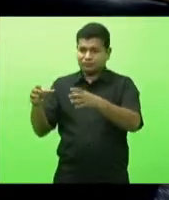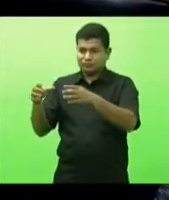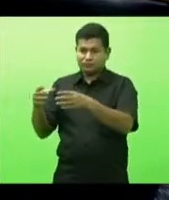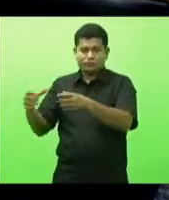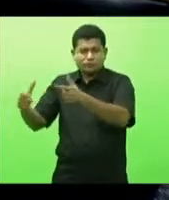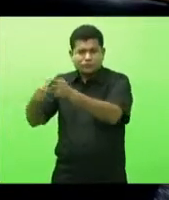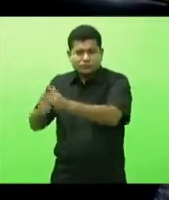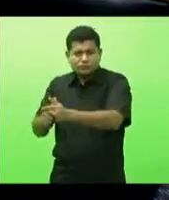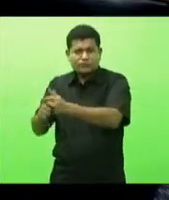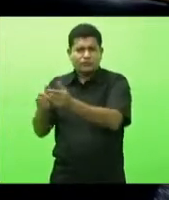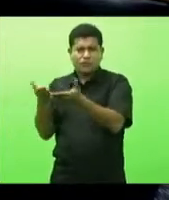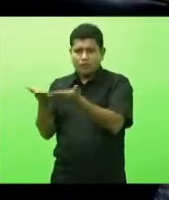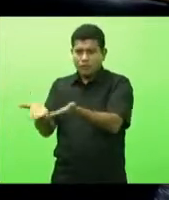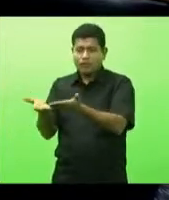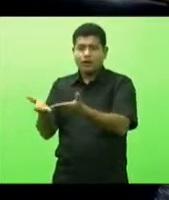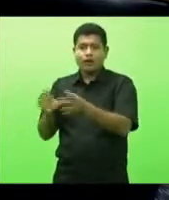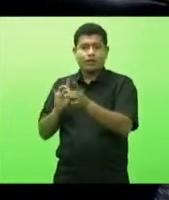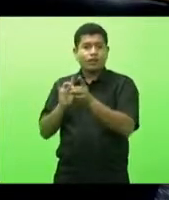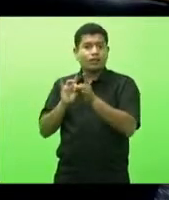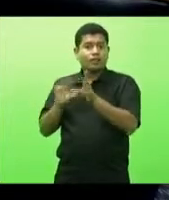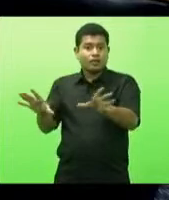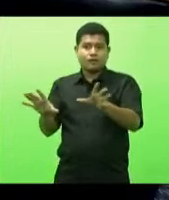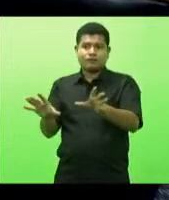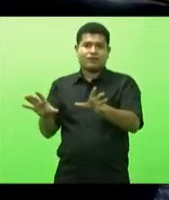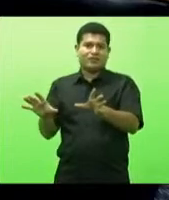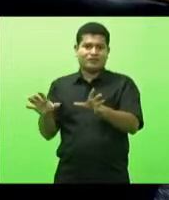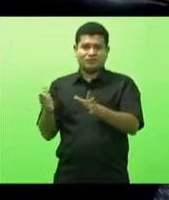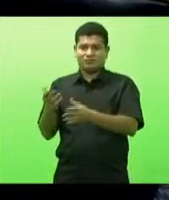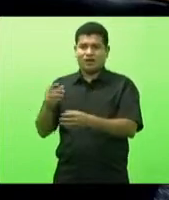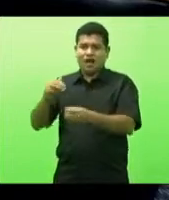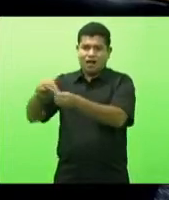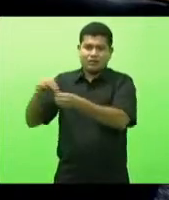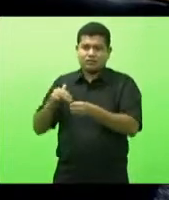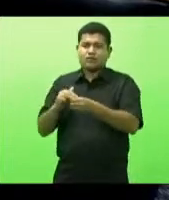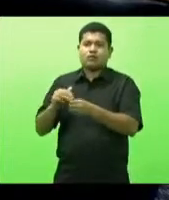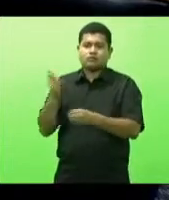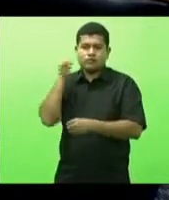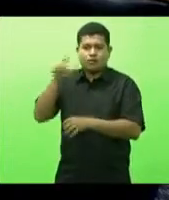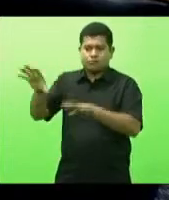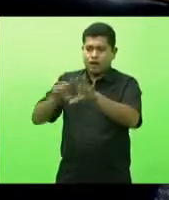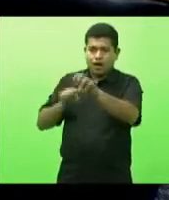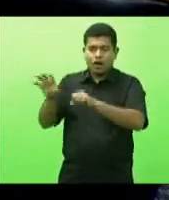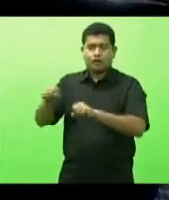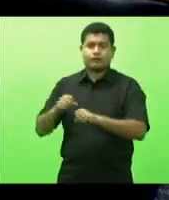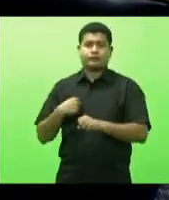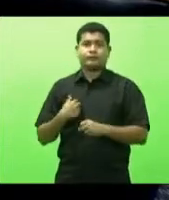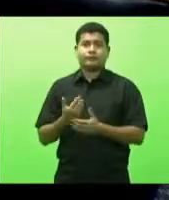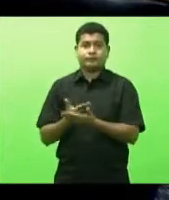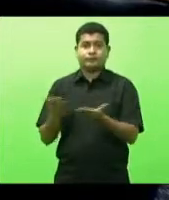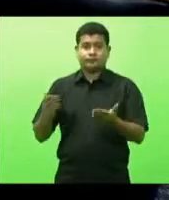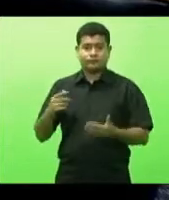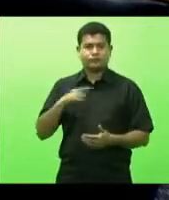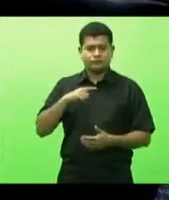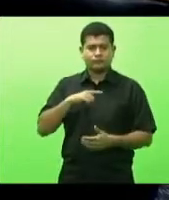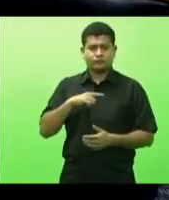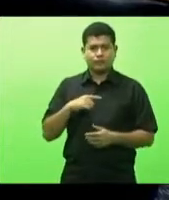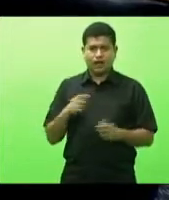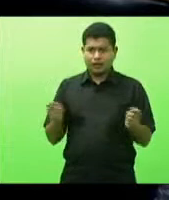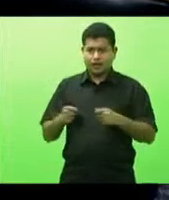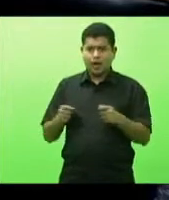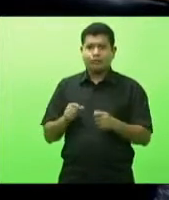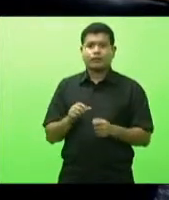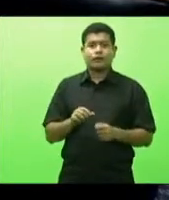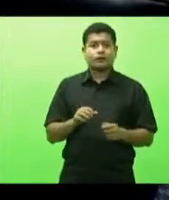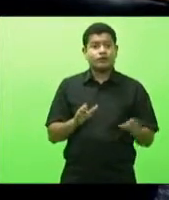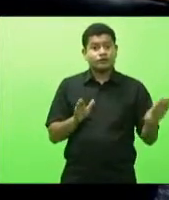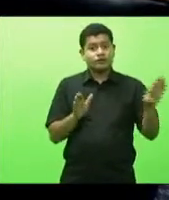disposição dos municípios temos dificuldades na organização porque às vezes a pessoa não vai temos mas está sendo feito um